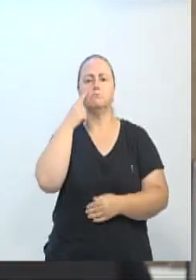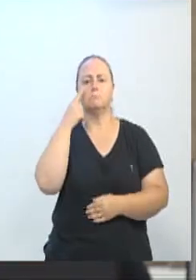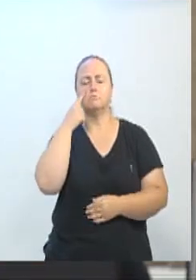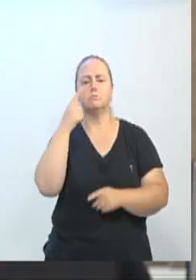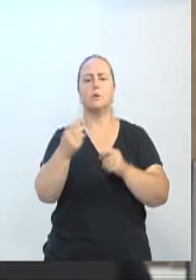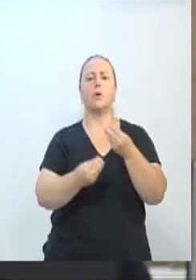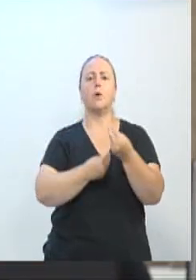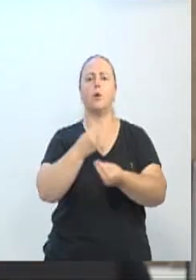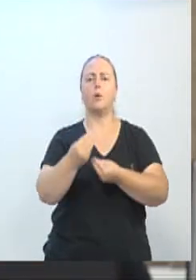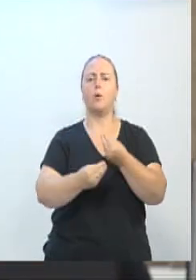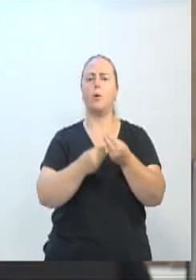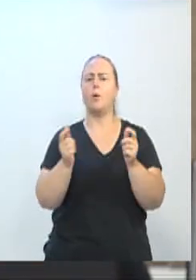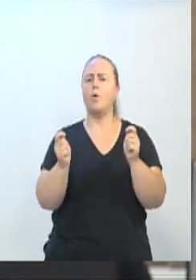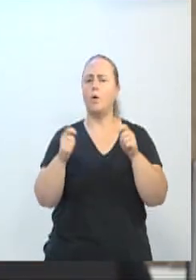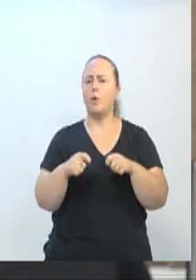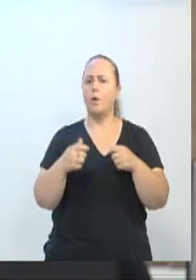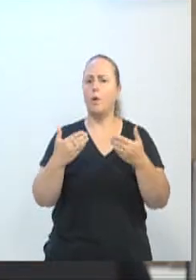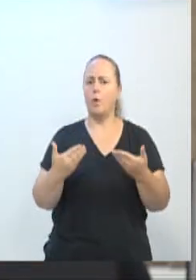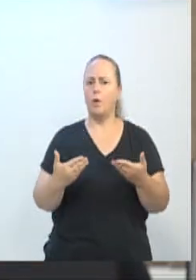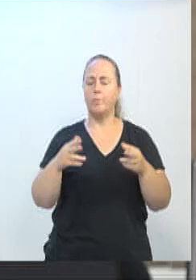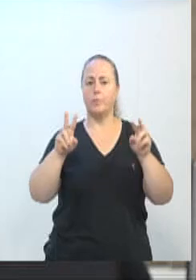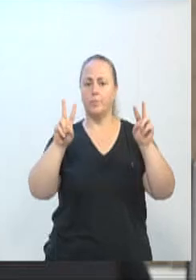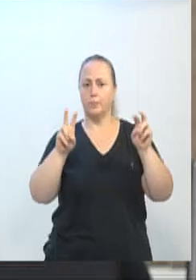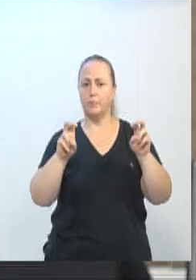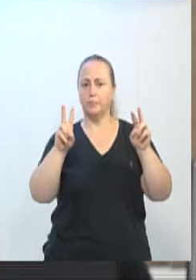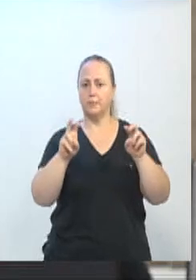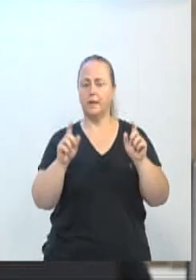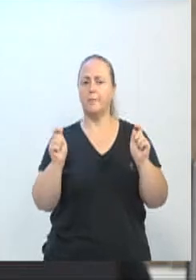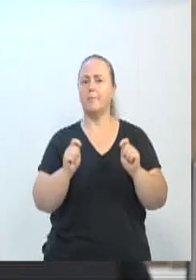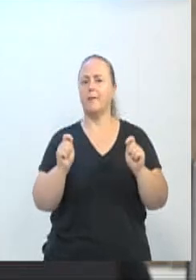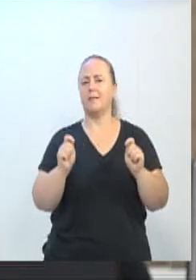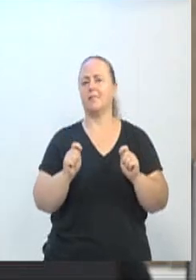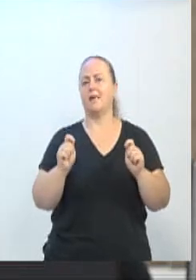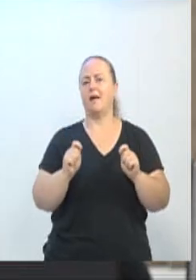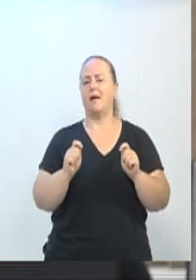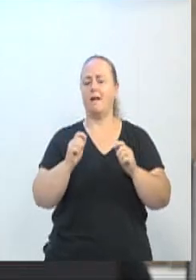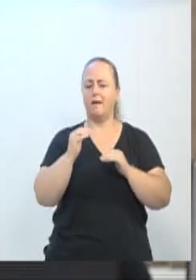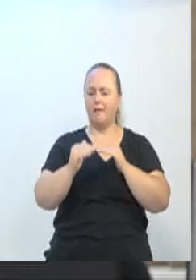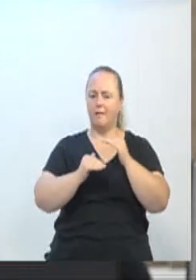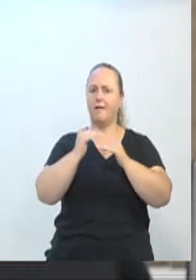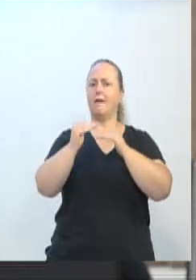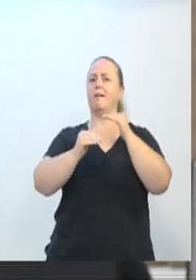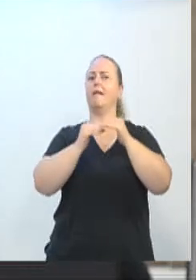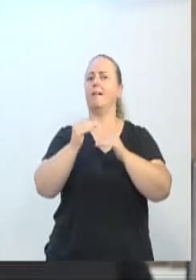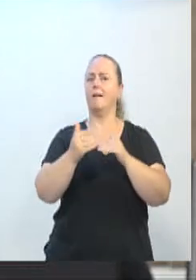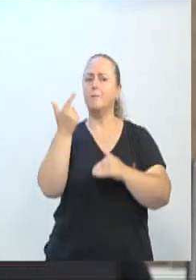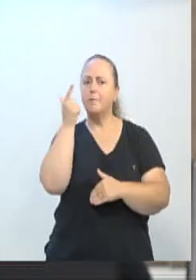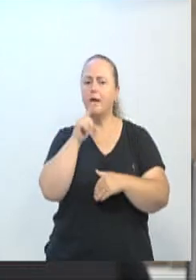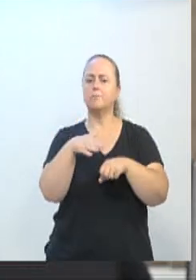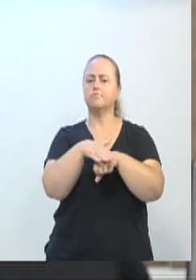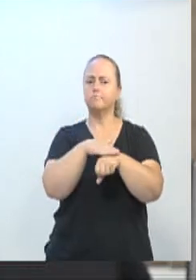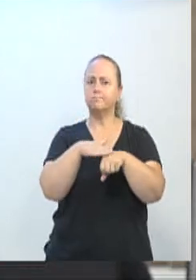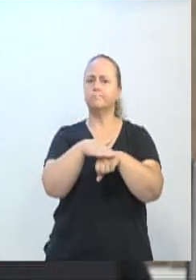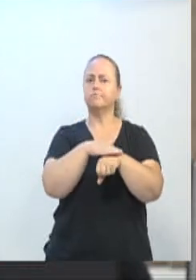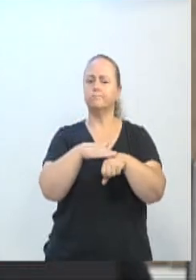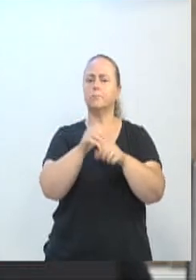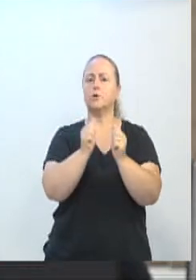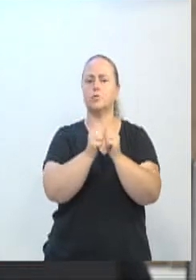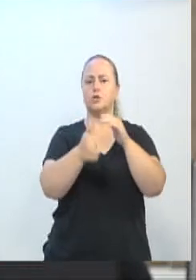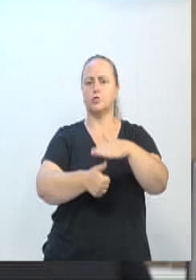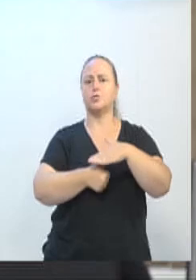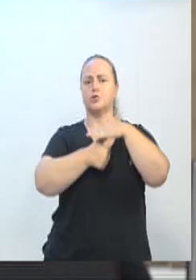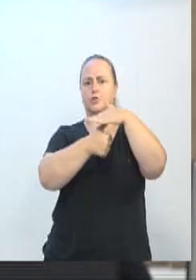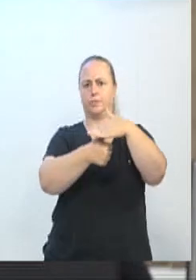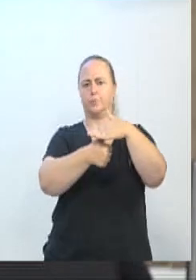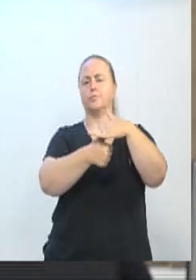possibilidade, e é um assunto que a gente pode estar evoluindo até conversando com a própria reitoria da